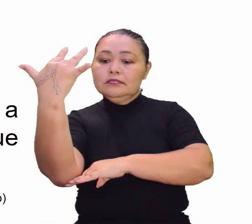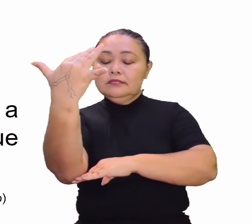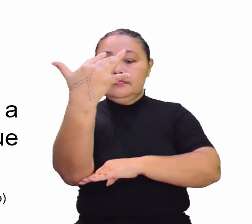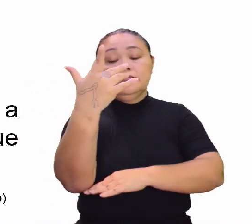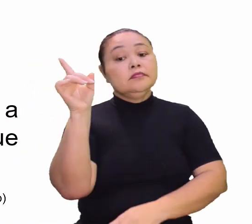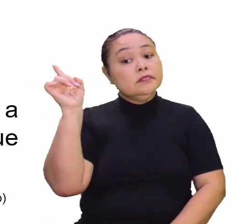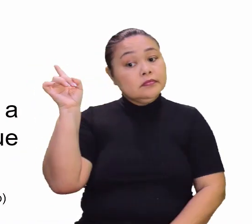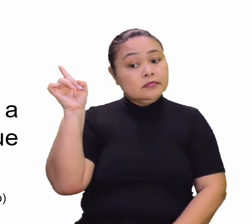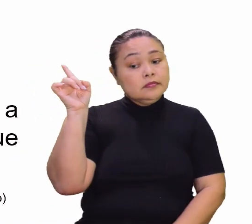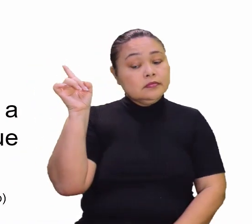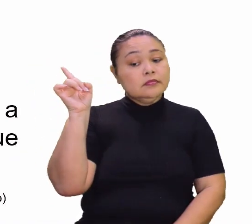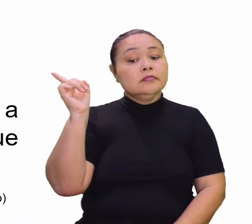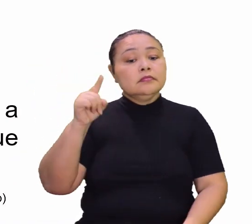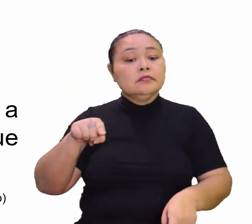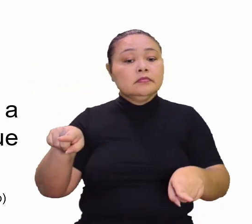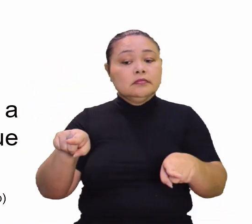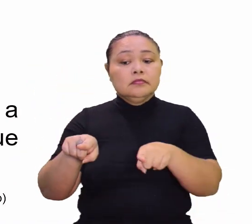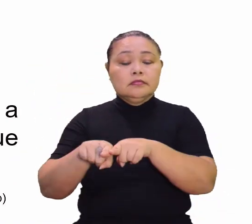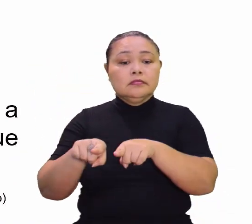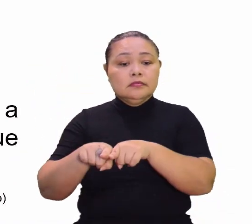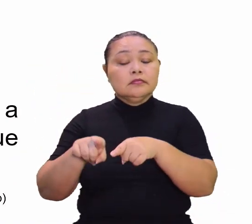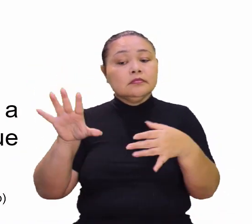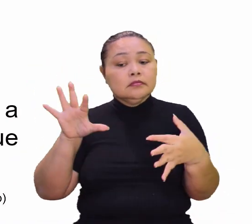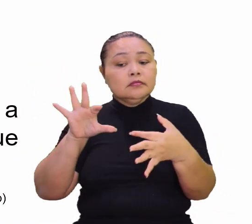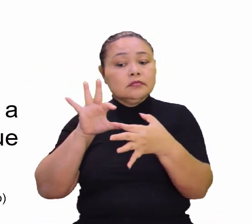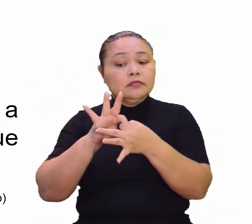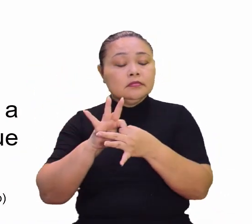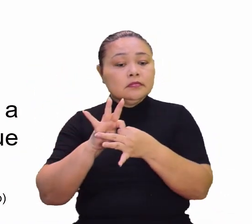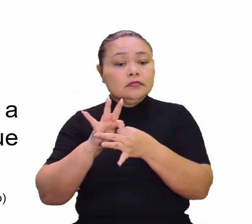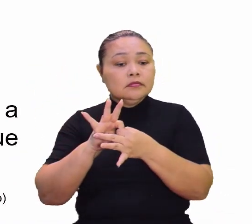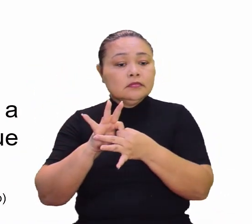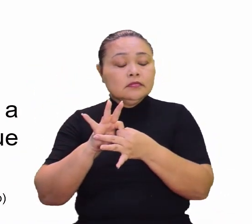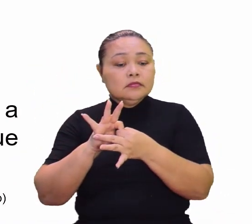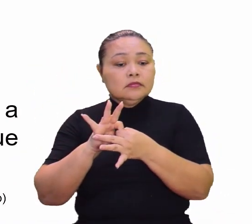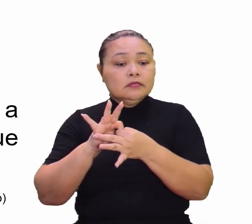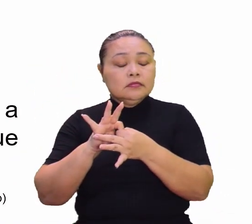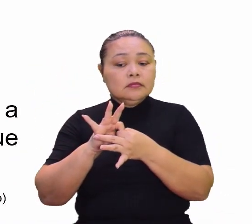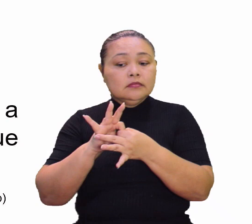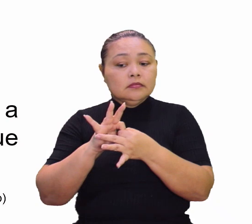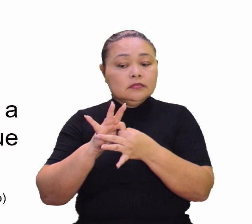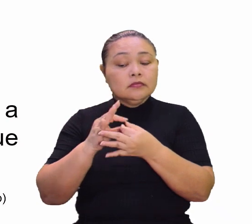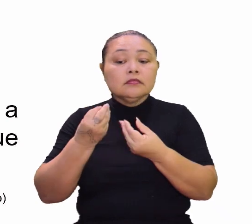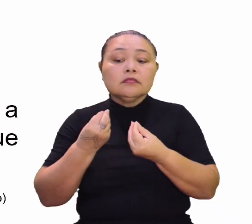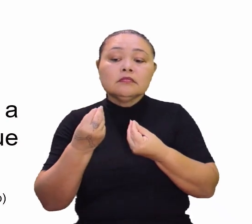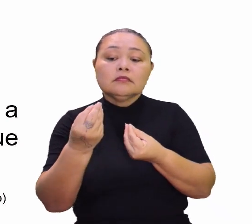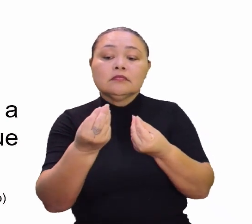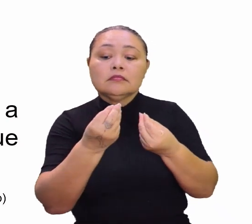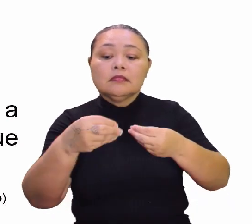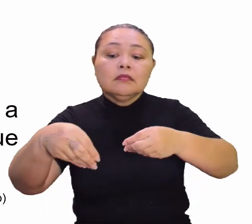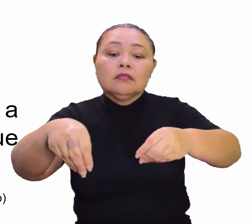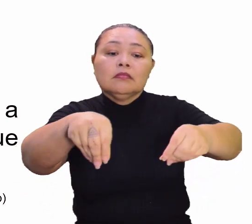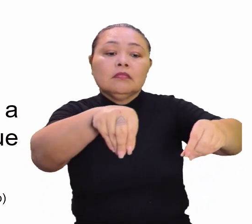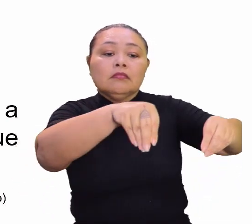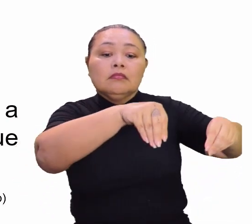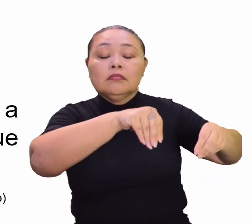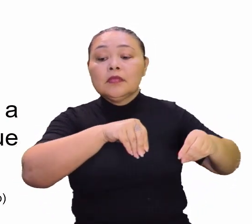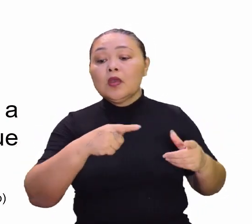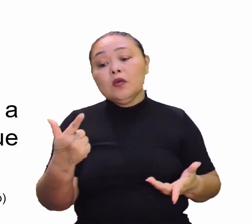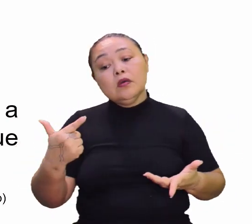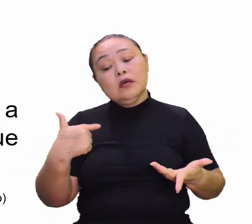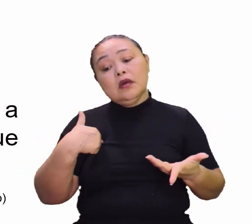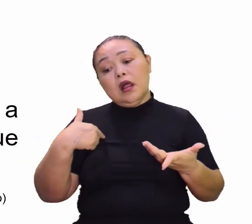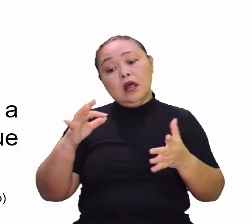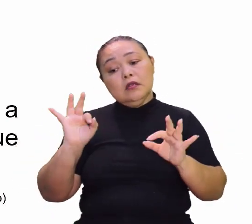floresta. Então, isso daí está muito ligado à questão dessa distribuição de terra, que não